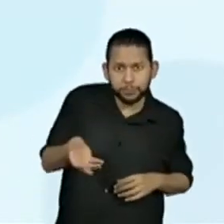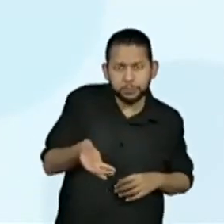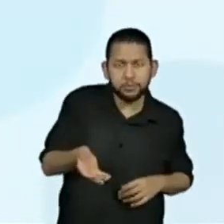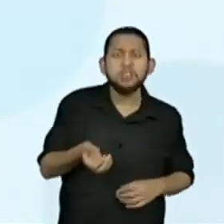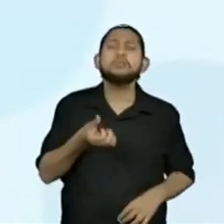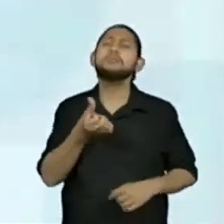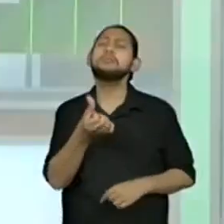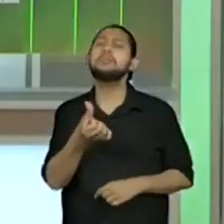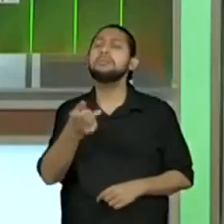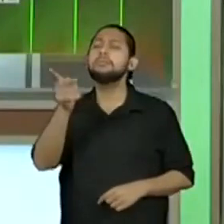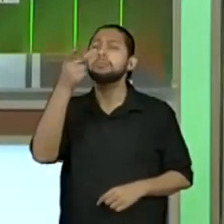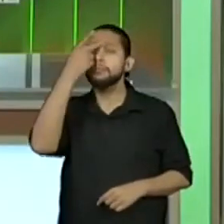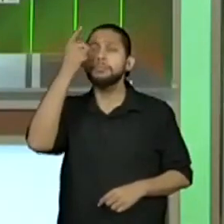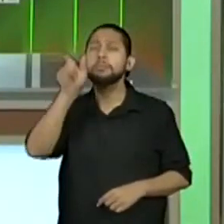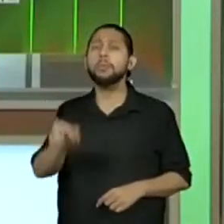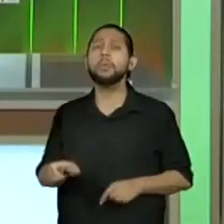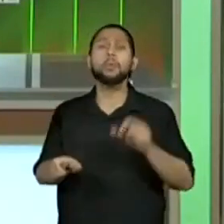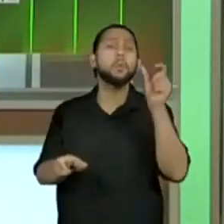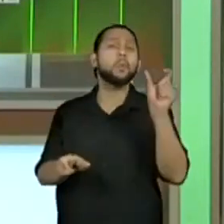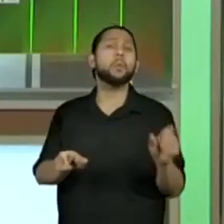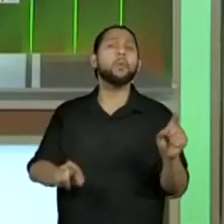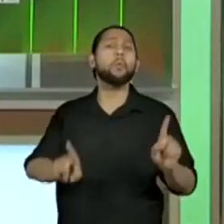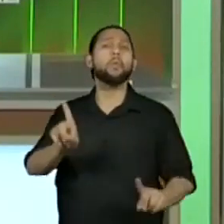lembram? Foi o Alain ou foi o Renan?